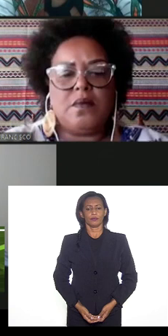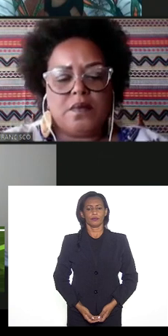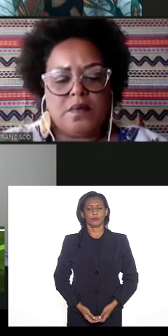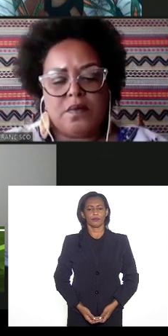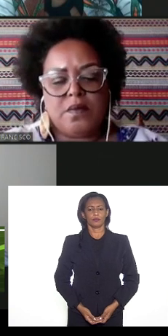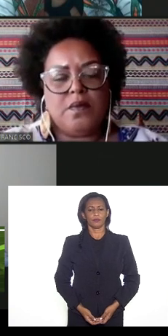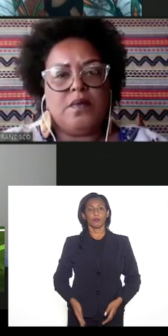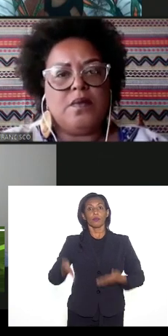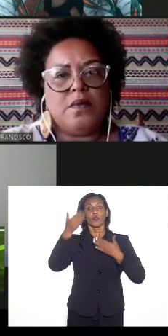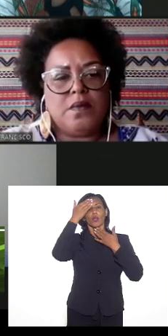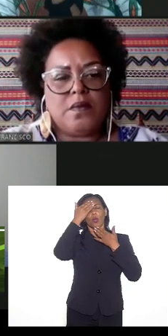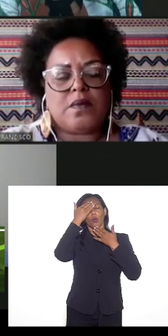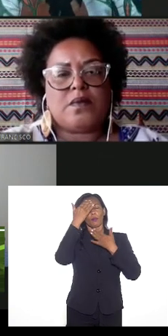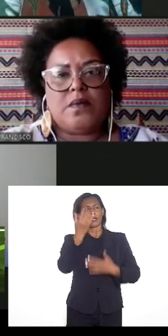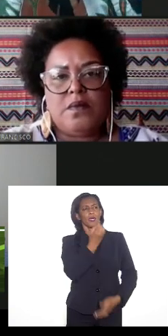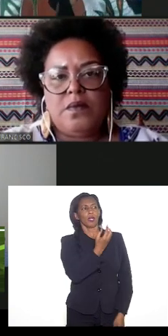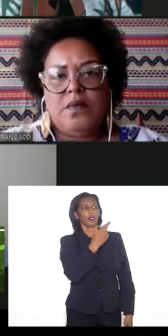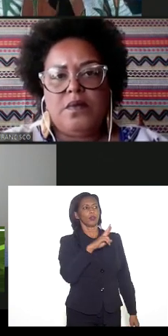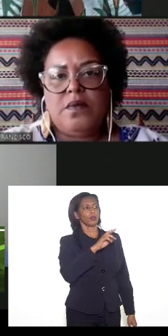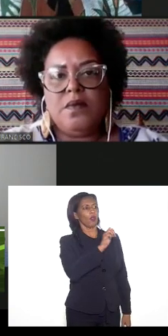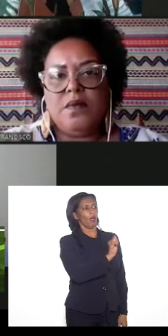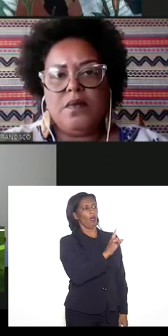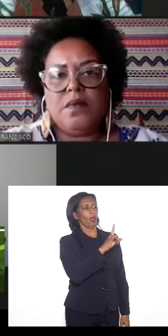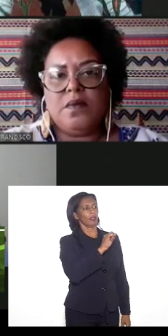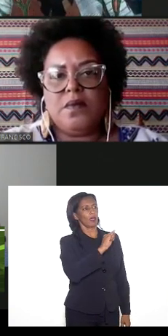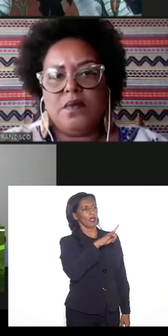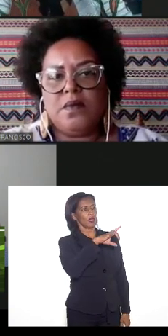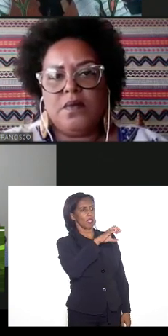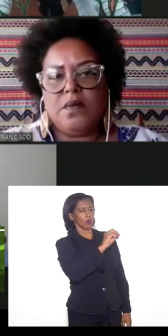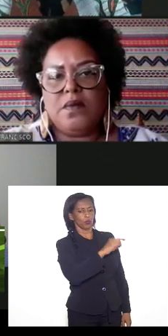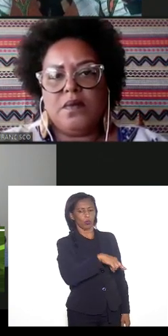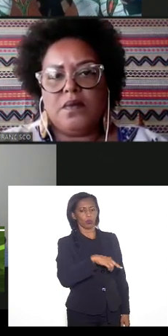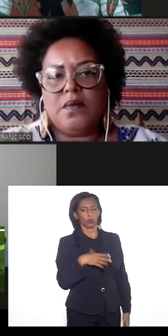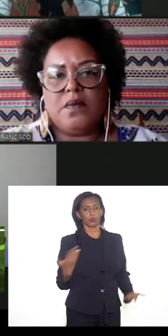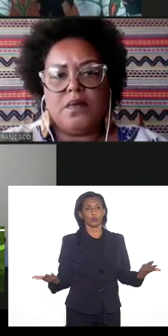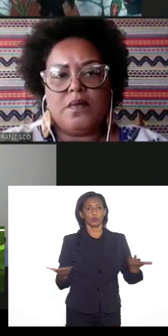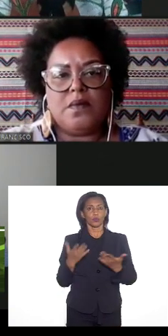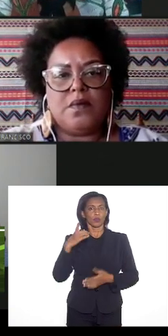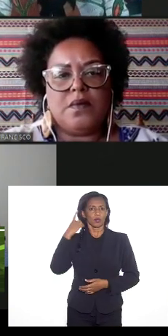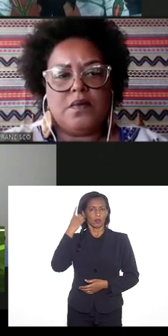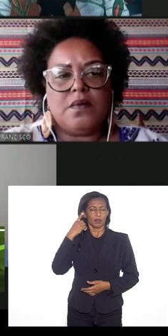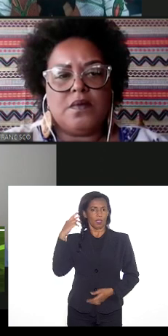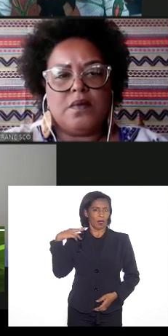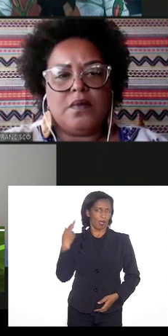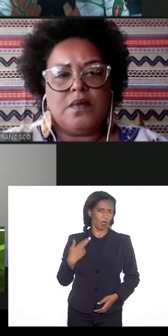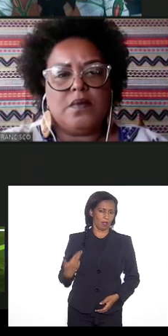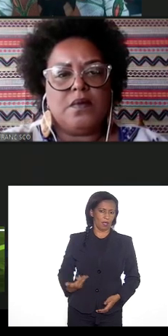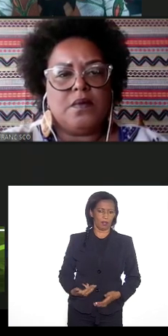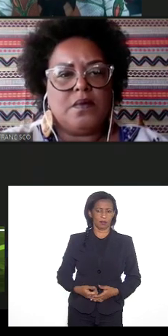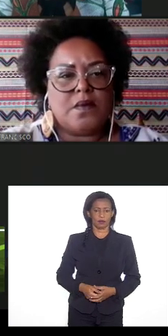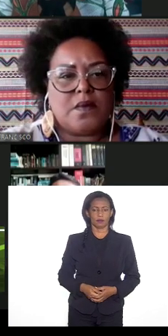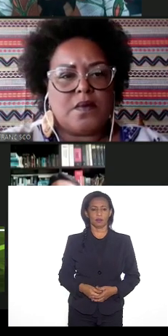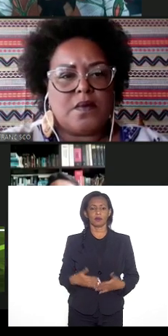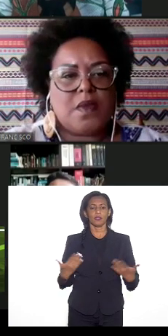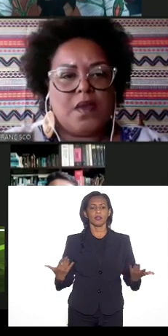obrigada doutor Adailton deputada Renata Souza indago deputada Adriana se deseja fazer alguma